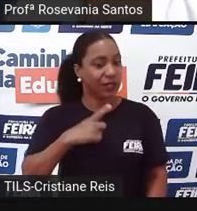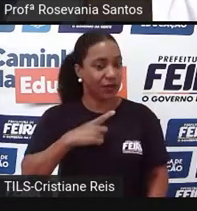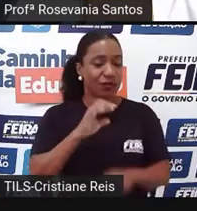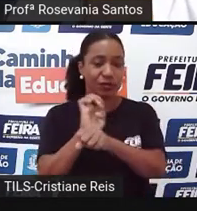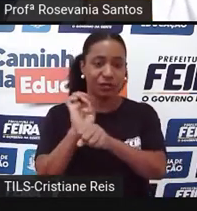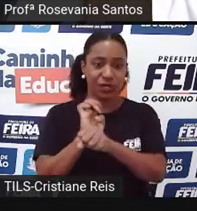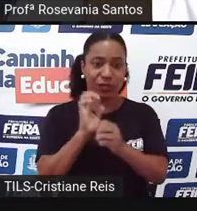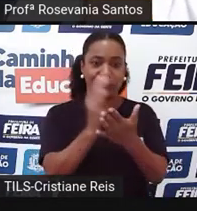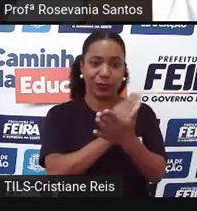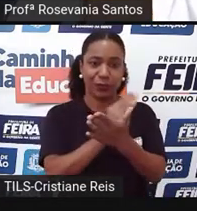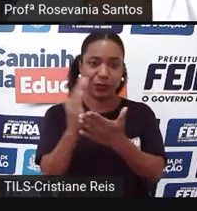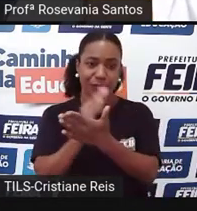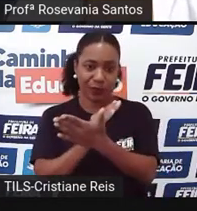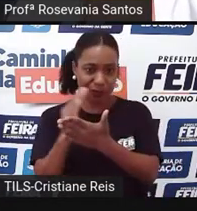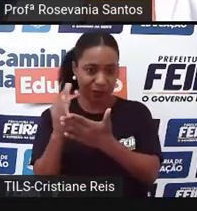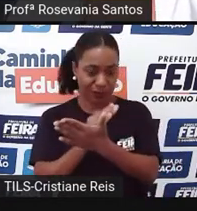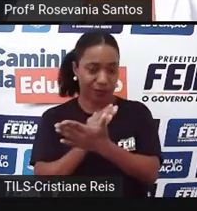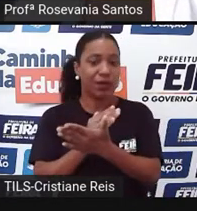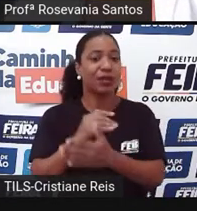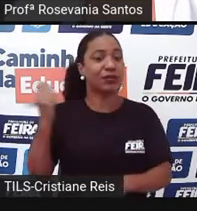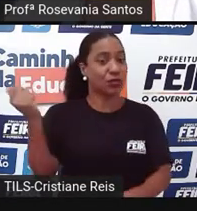divisão a gente é a terceira.